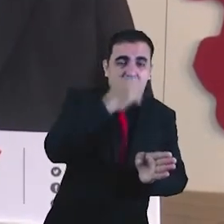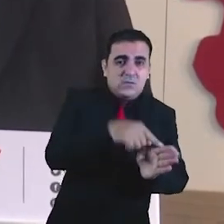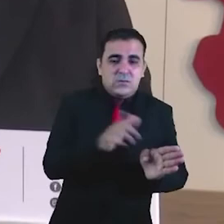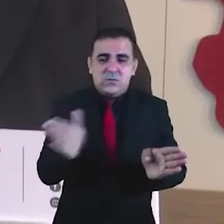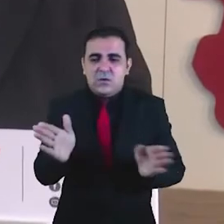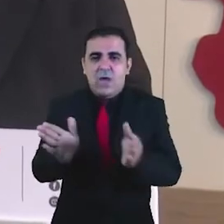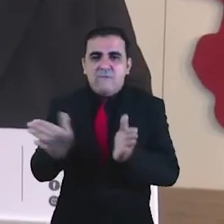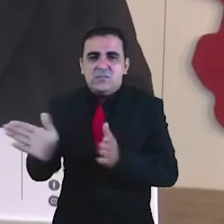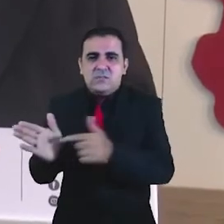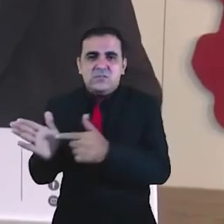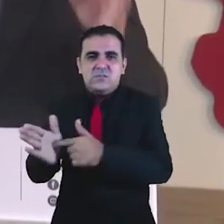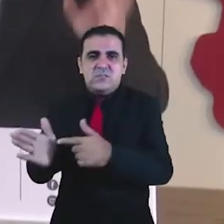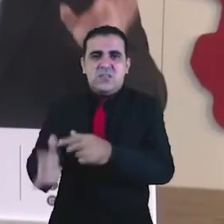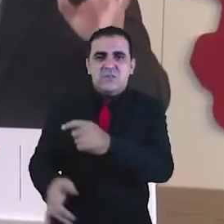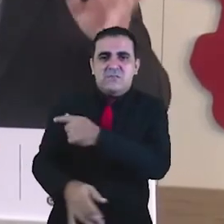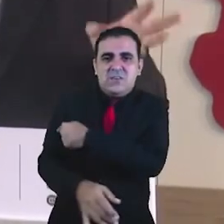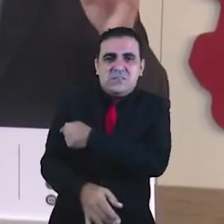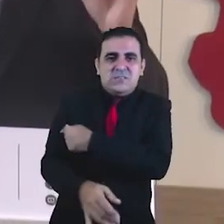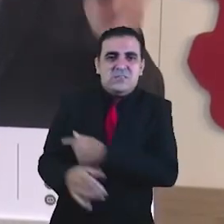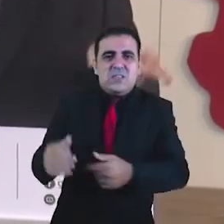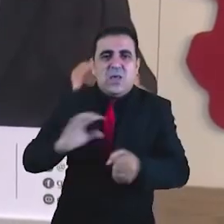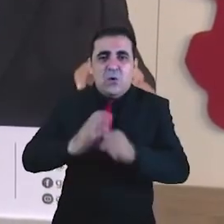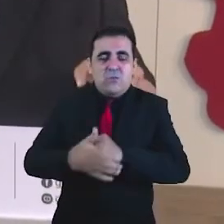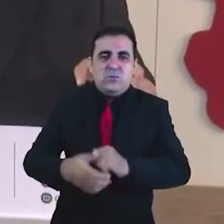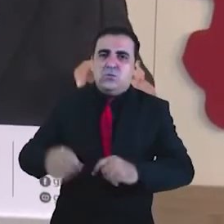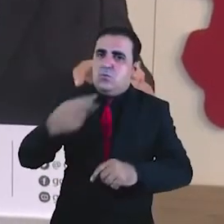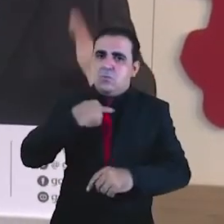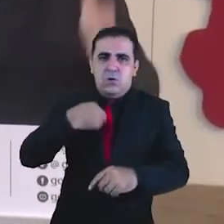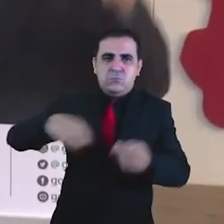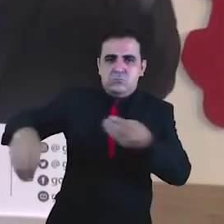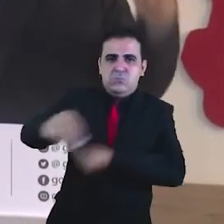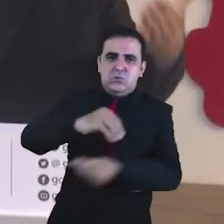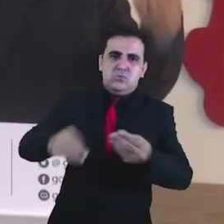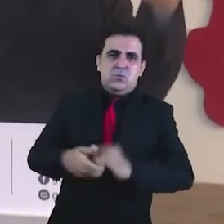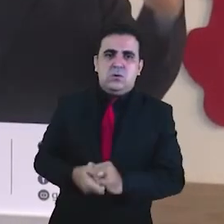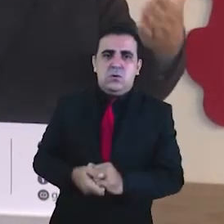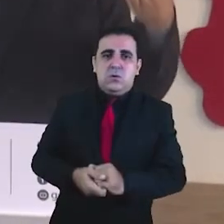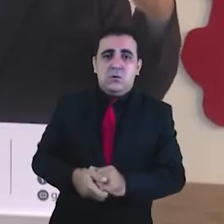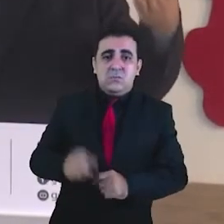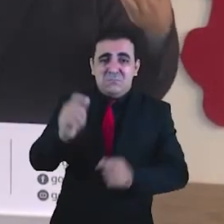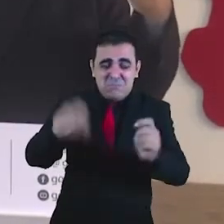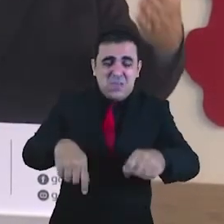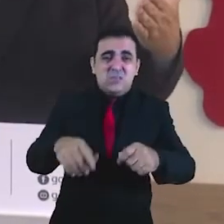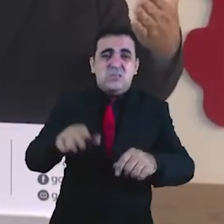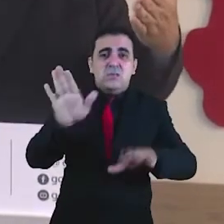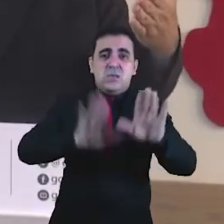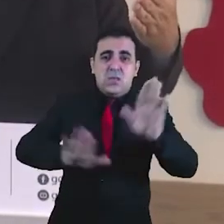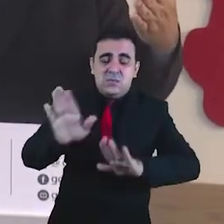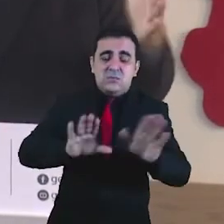vacina contra a covid. Não misturem vacina. E guardem esse espaço de 14 dias.